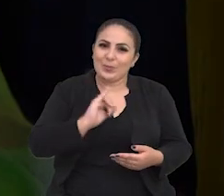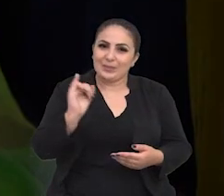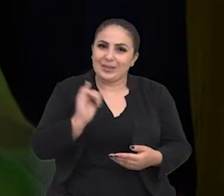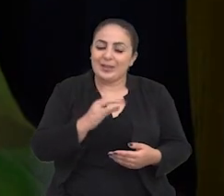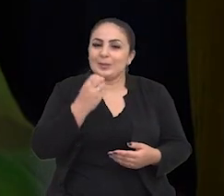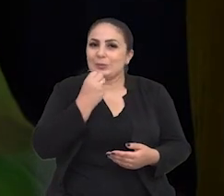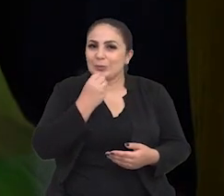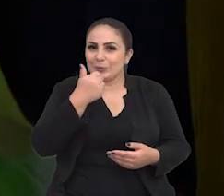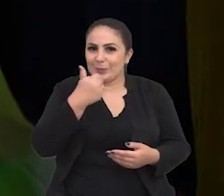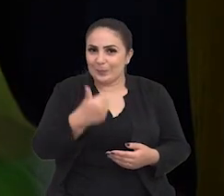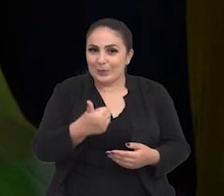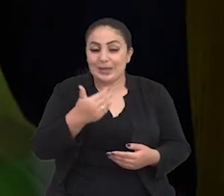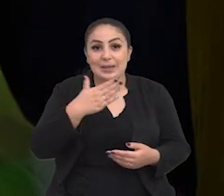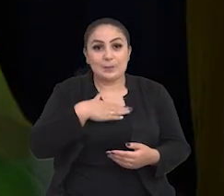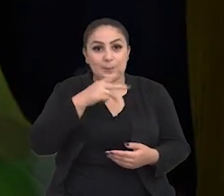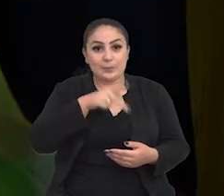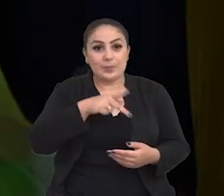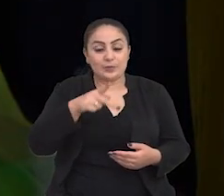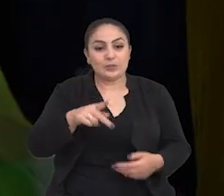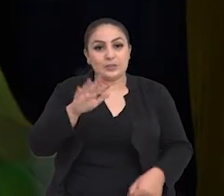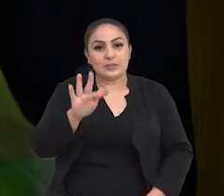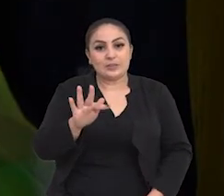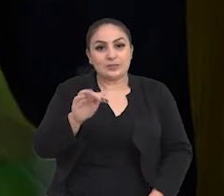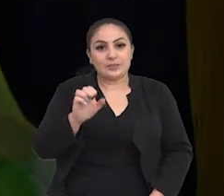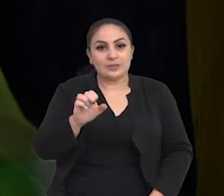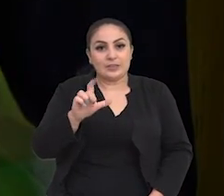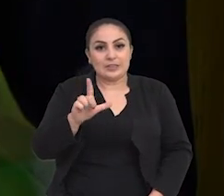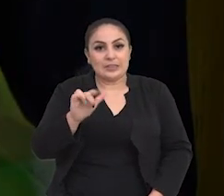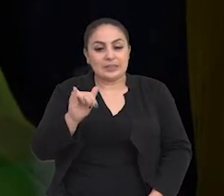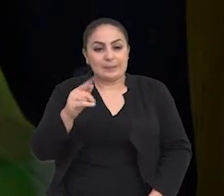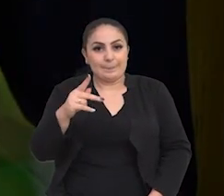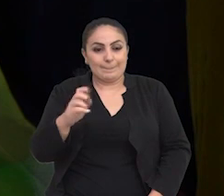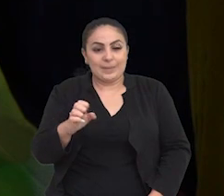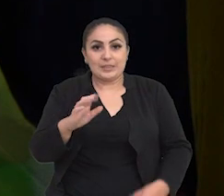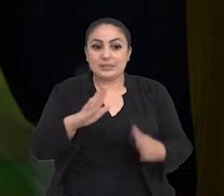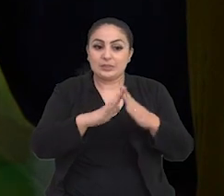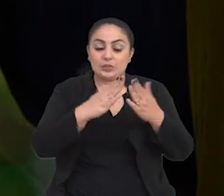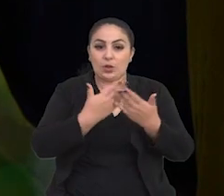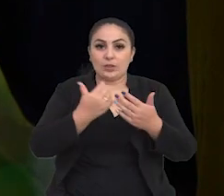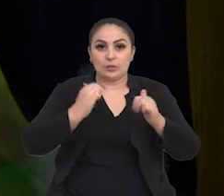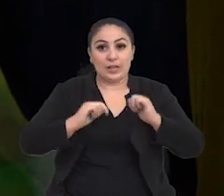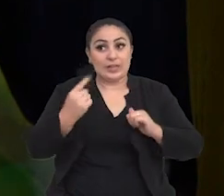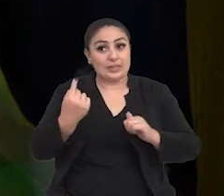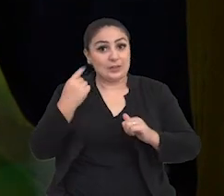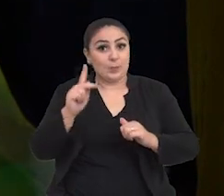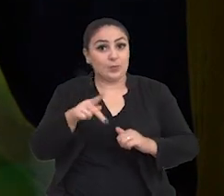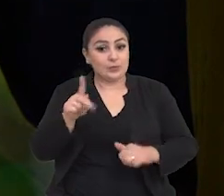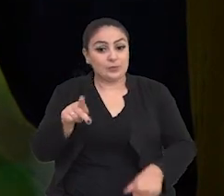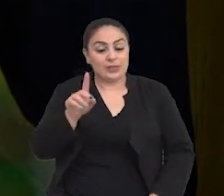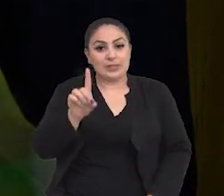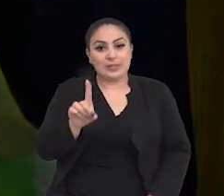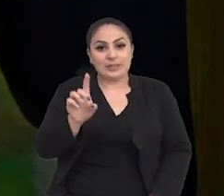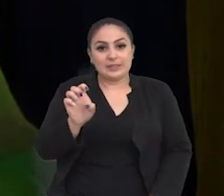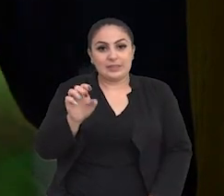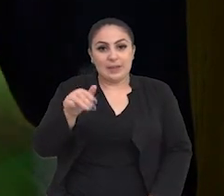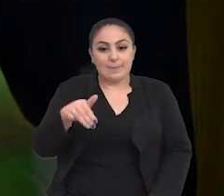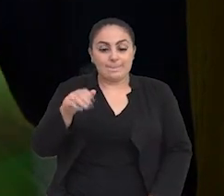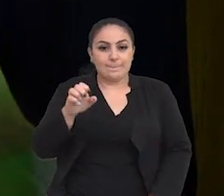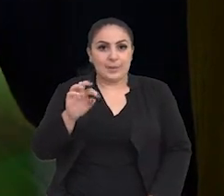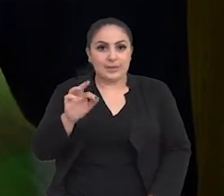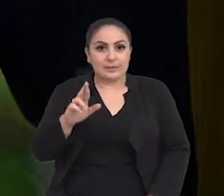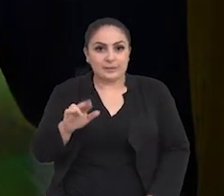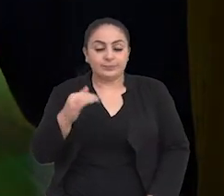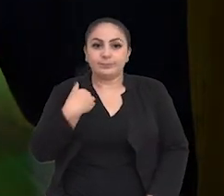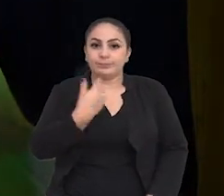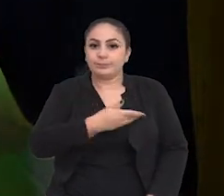Olá, pessoal, tudo bem? Aqui é o professor Felipe Lemos, da Escola de Atores. Ali atrás, eu tenho o professor Demeter e